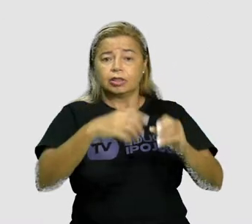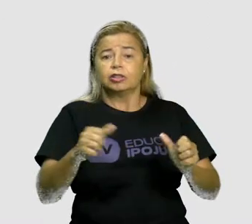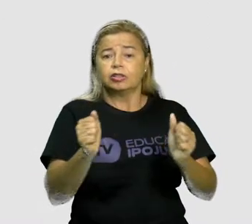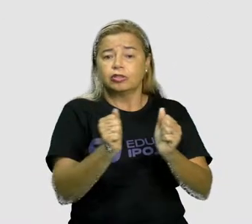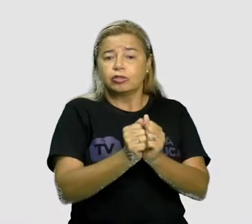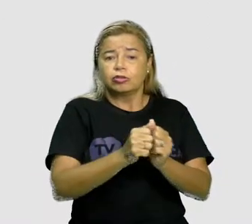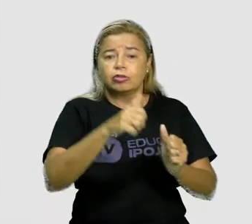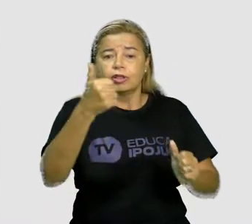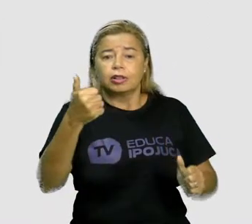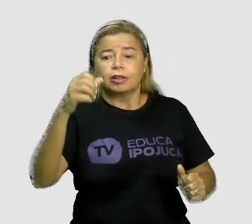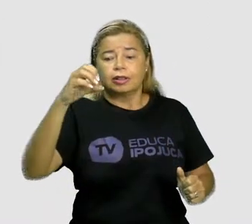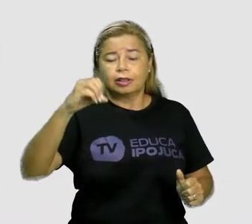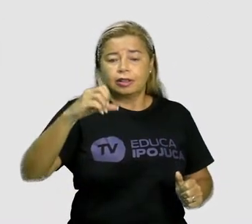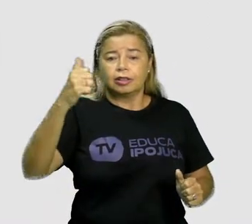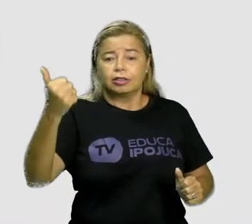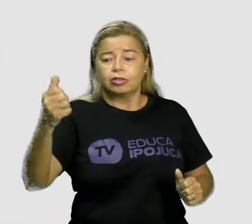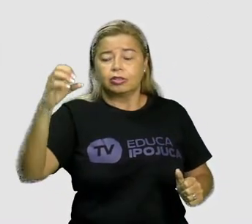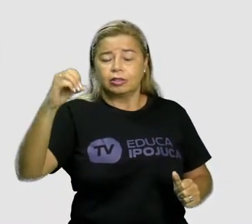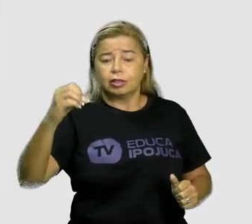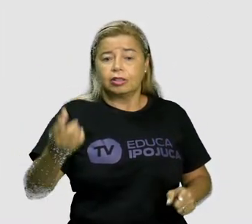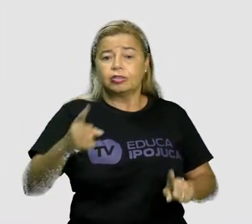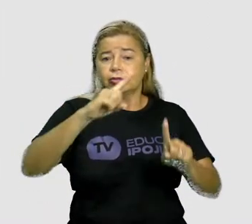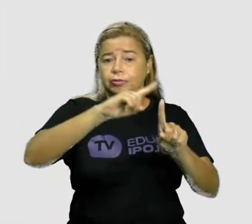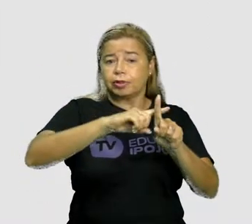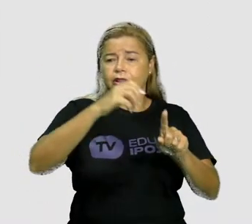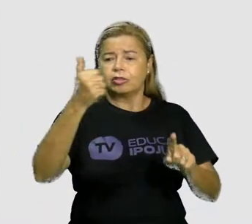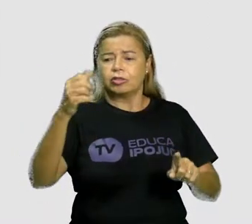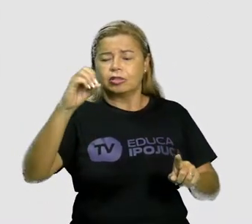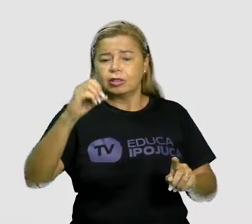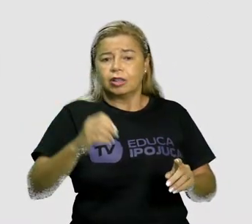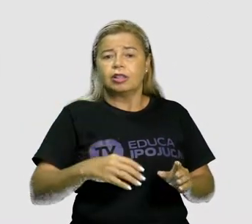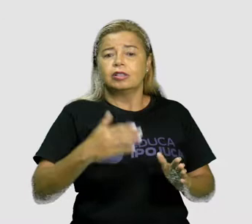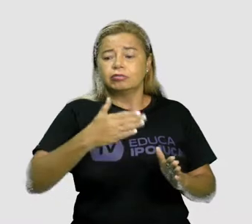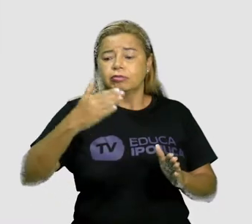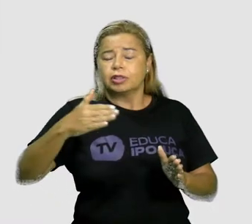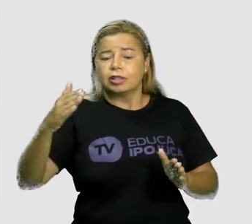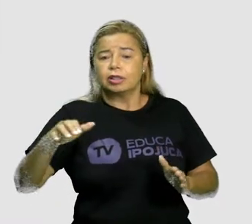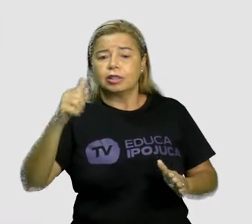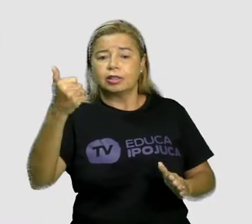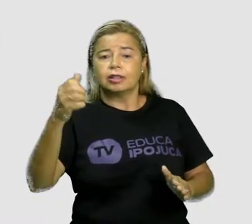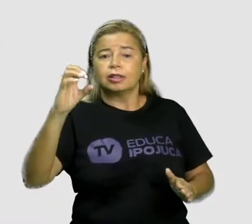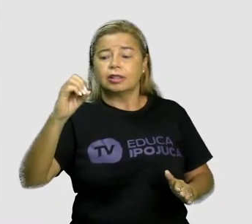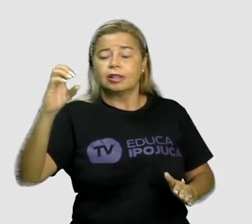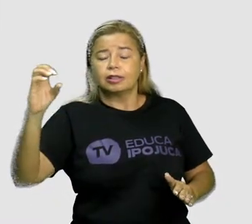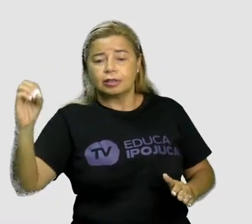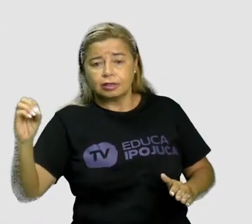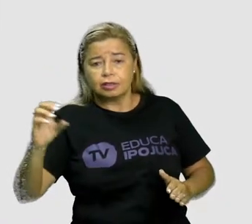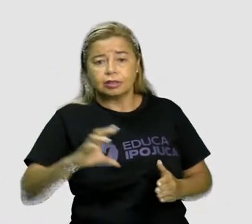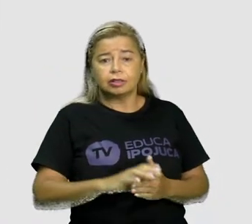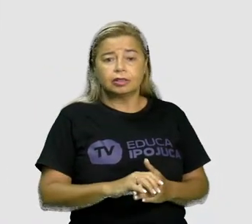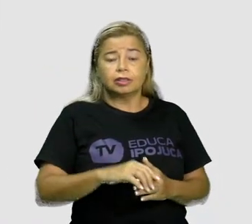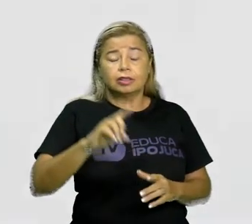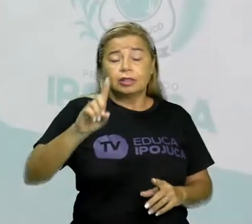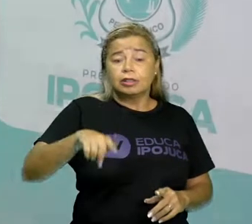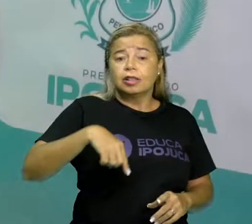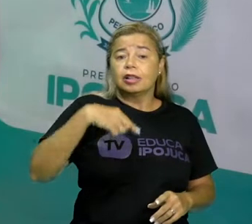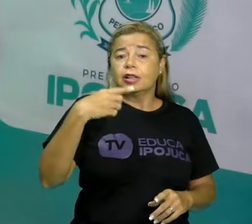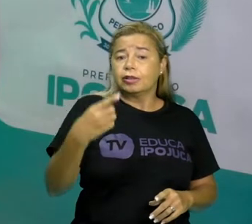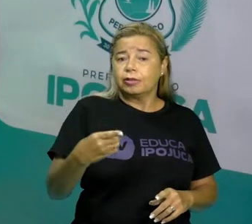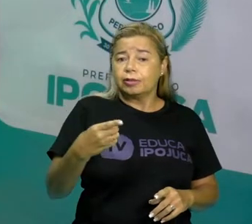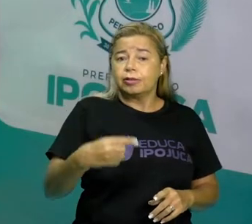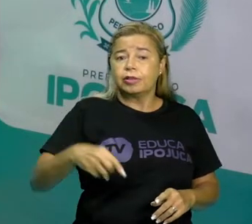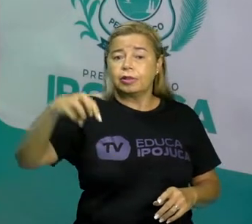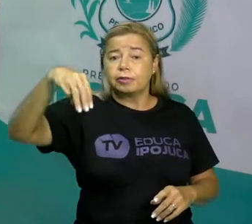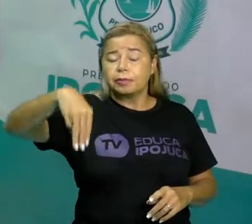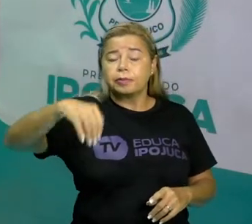temos cem. Aqui nós temos unidade de milhar. Se eu tenho unidade de milhar, eu não tenho mais cem.